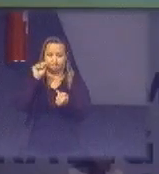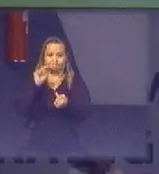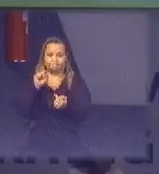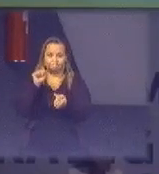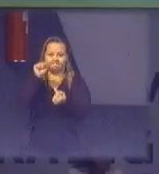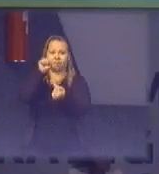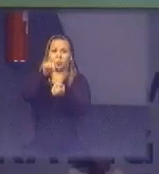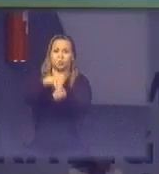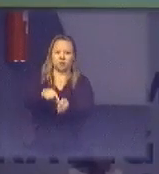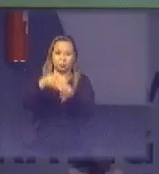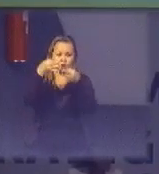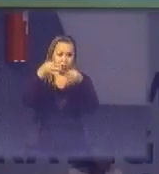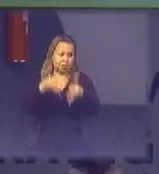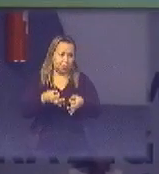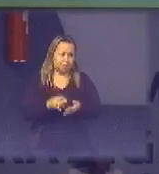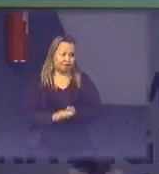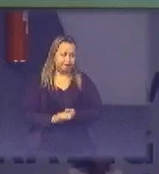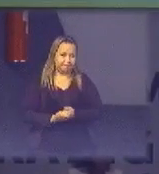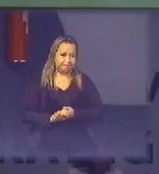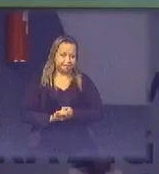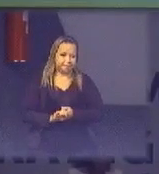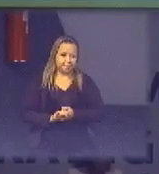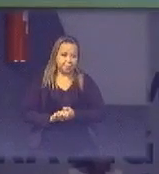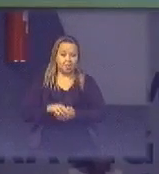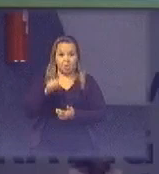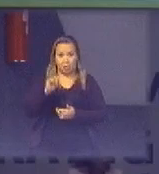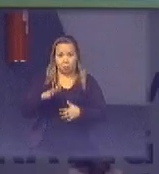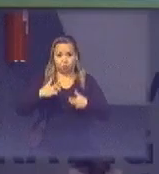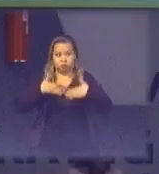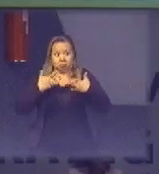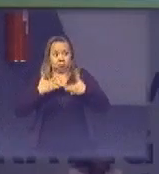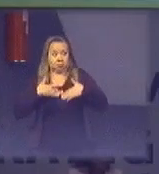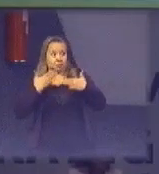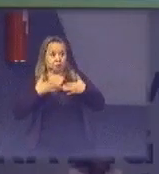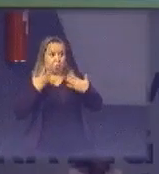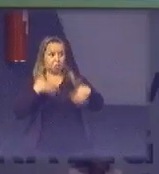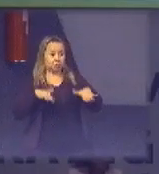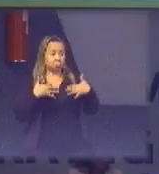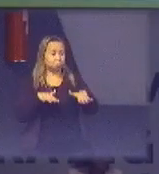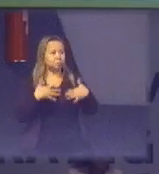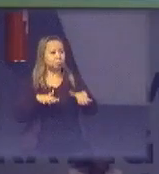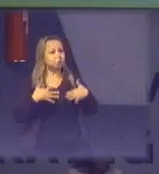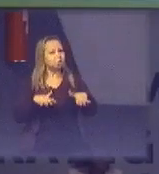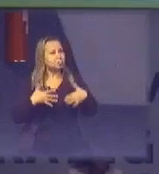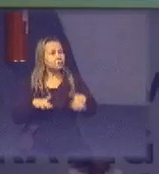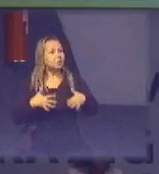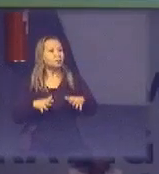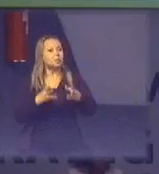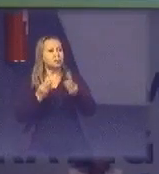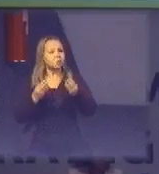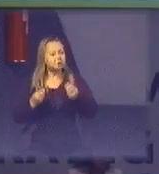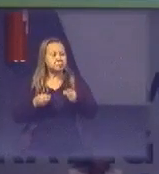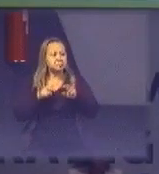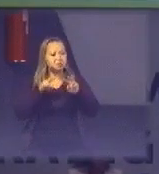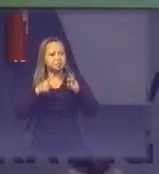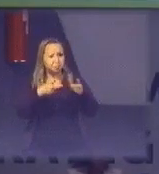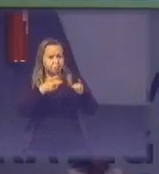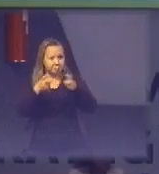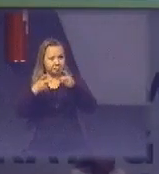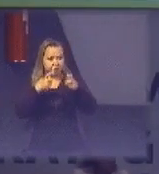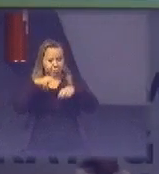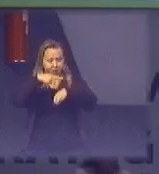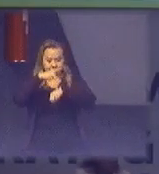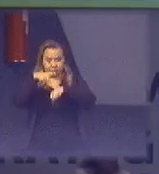e isso é uma surpresa bastante grande porque a gente vê que muitos países já